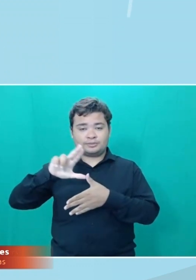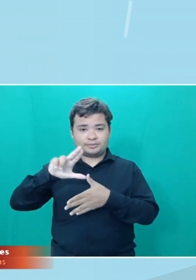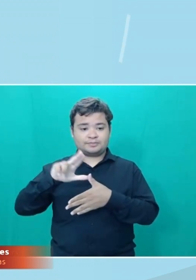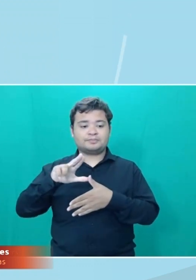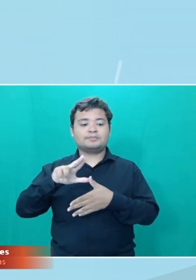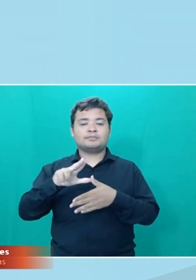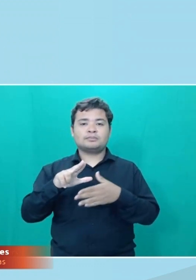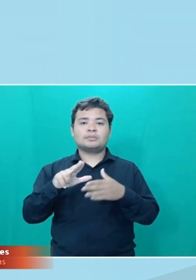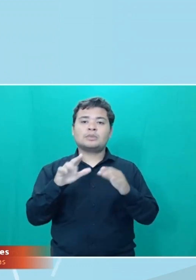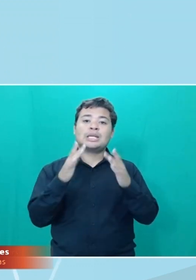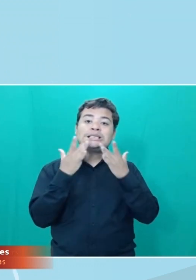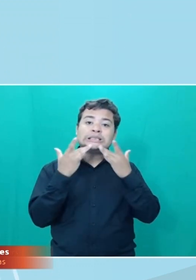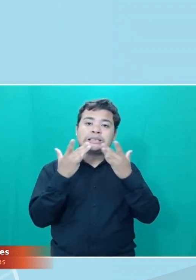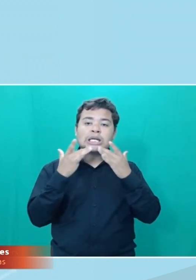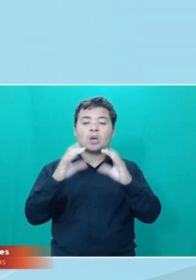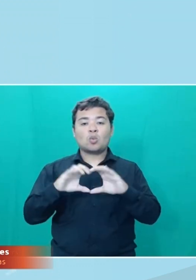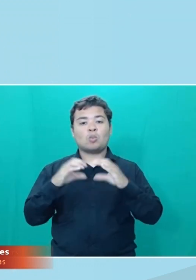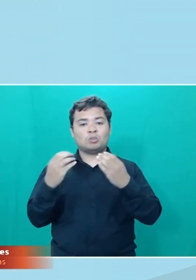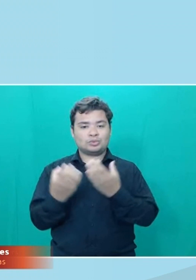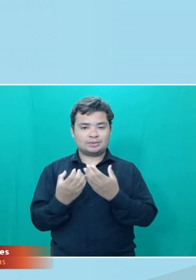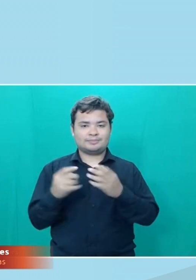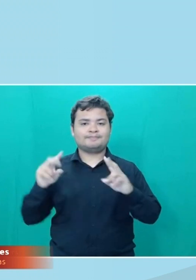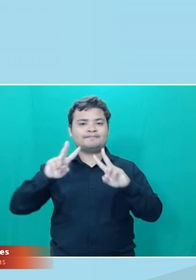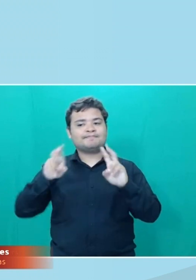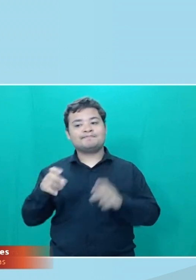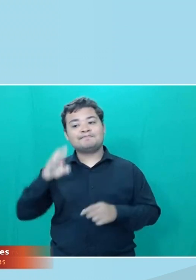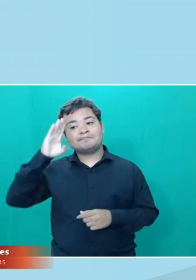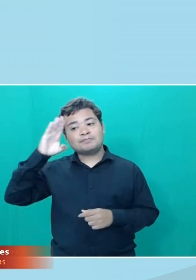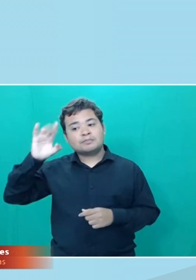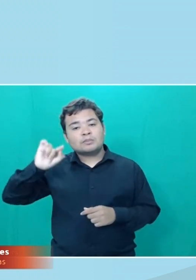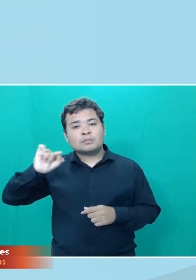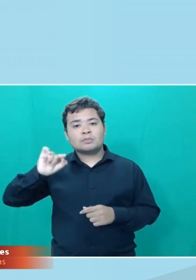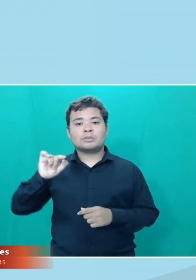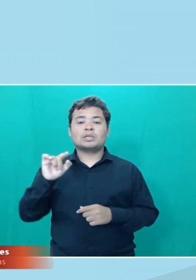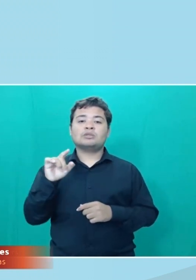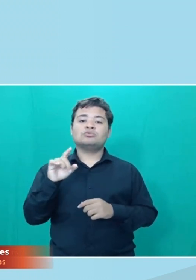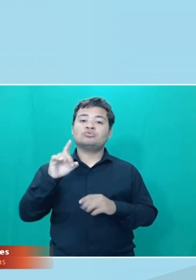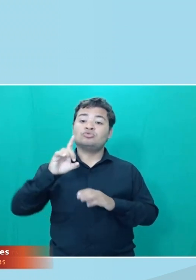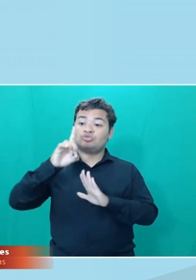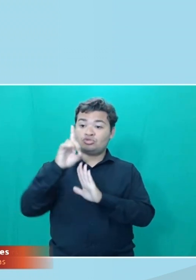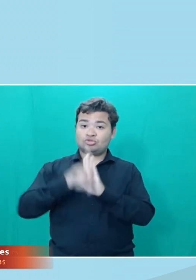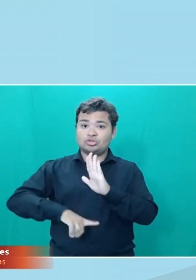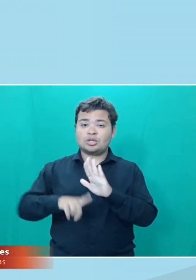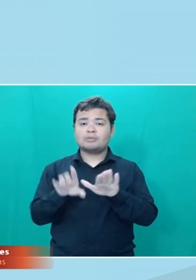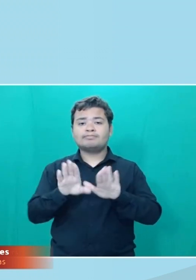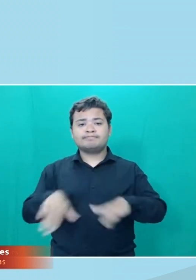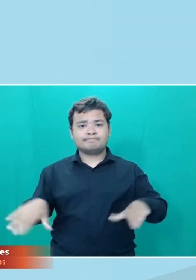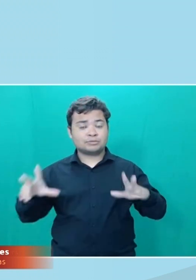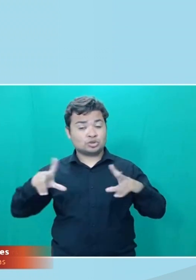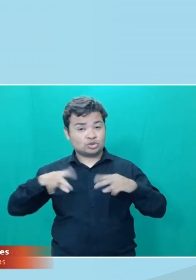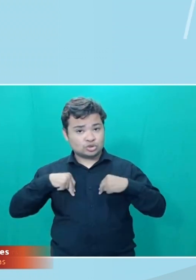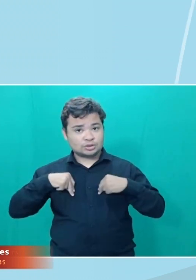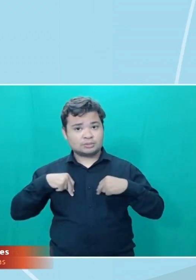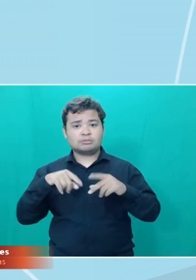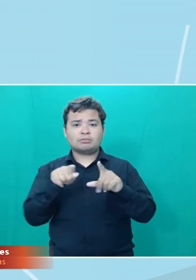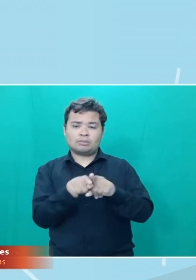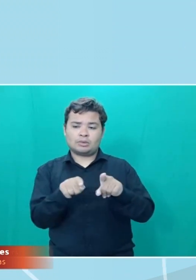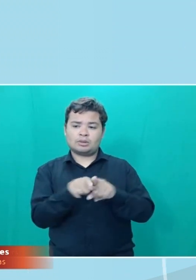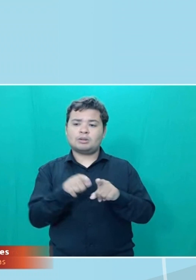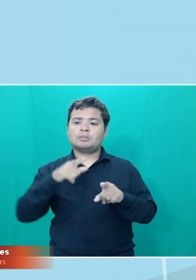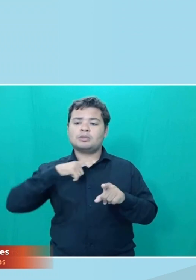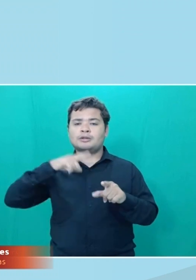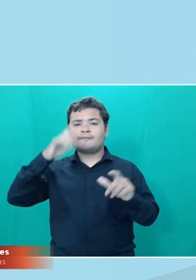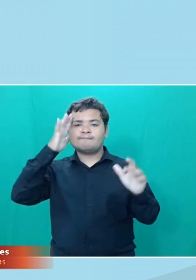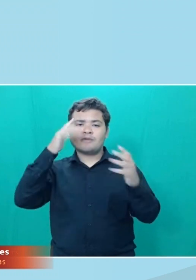Essa edição tem como tema principal o direito a uma infância digna e as infinitas reflexões a partir da